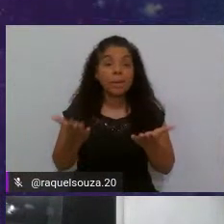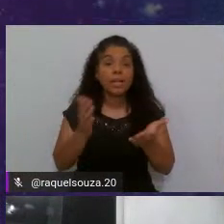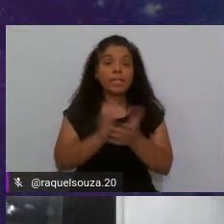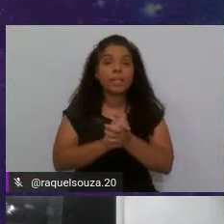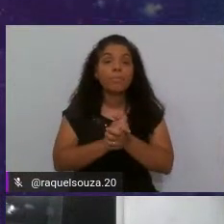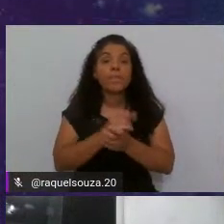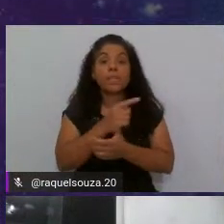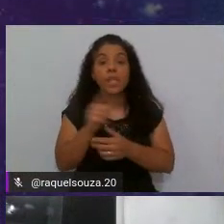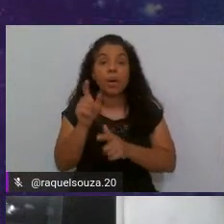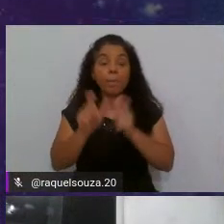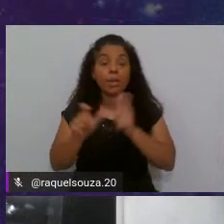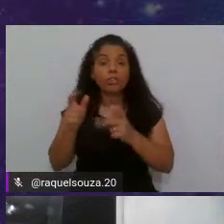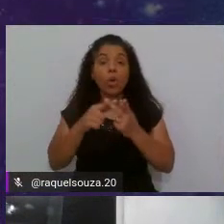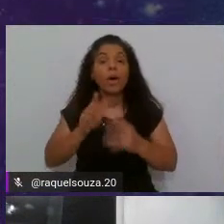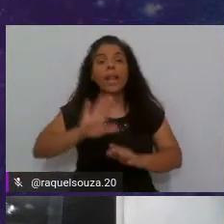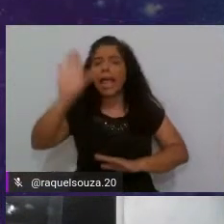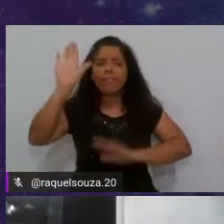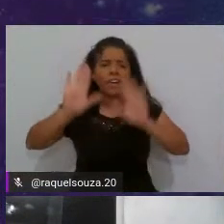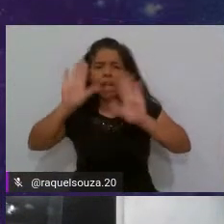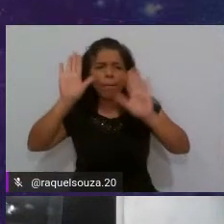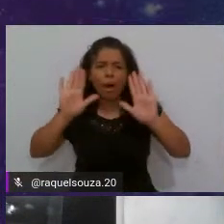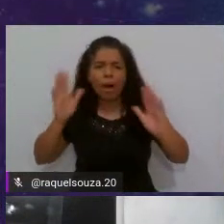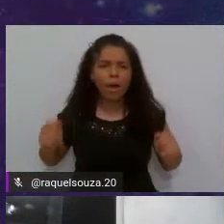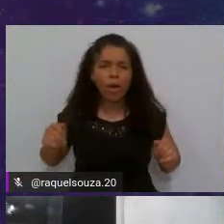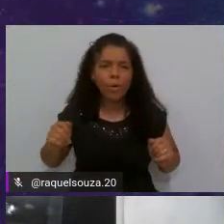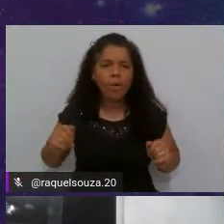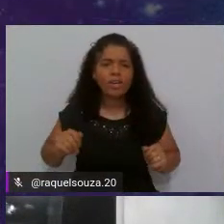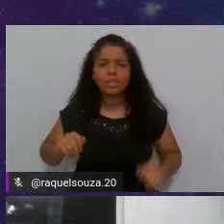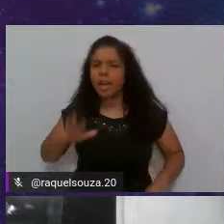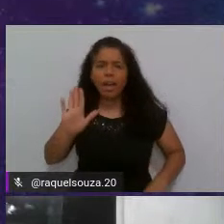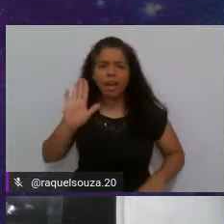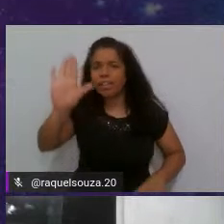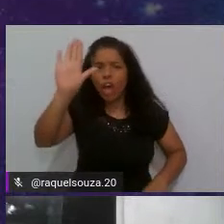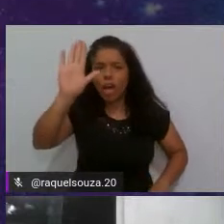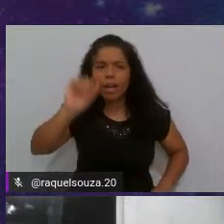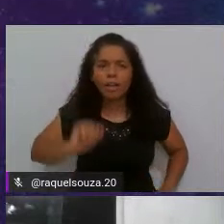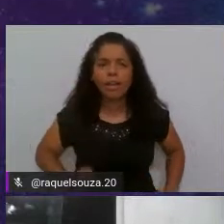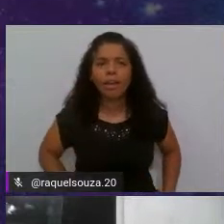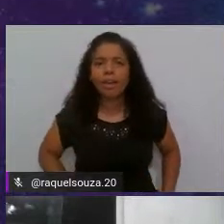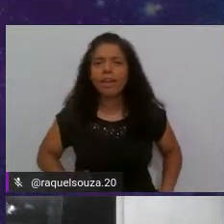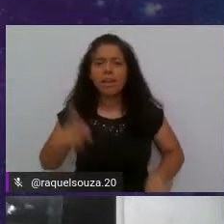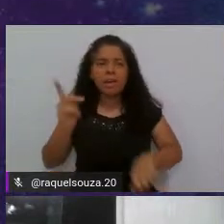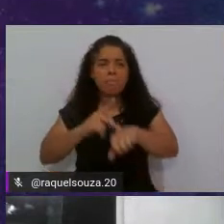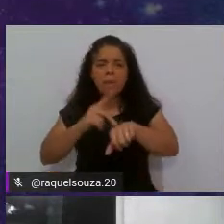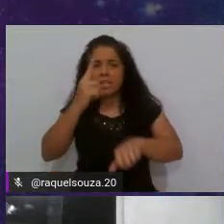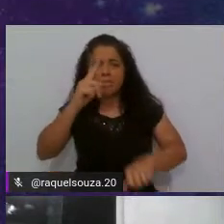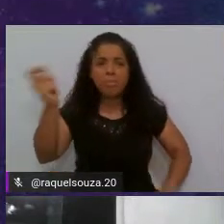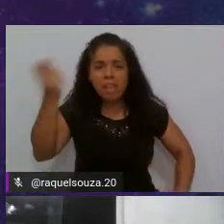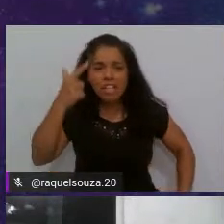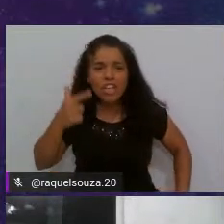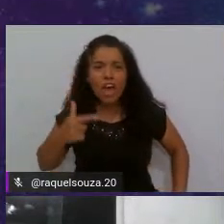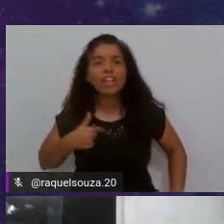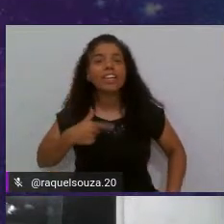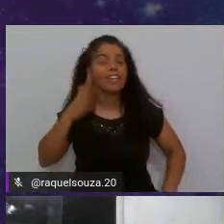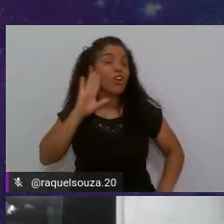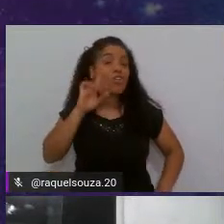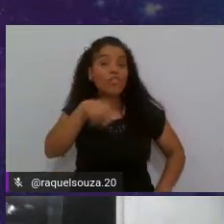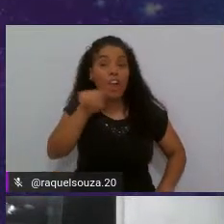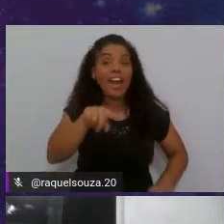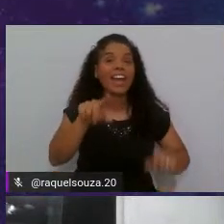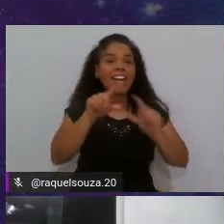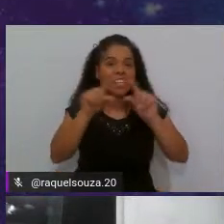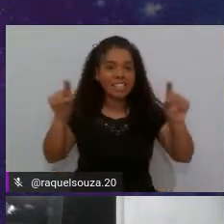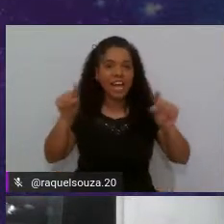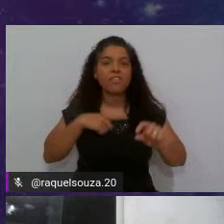Pessoal, levanta a mão aí, toca aqui, atira a primeira pedra, quem já escutou essa frase. O